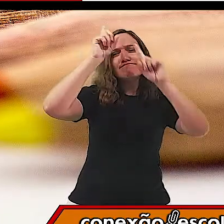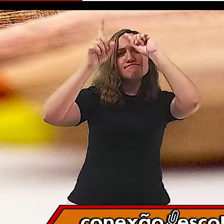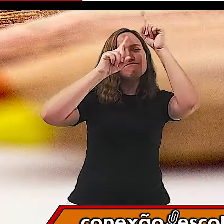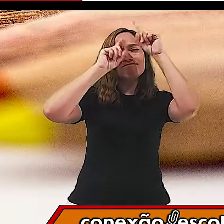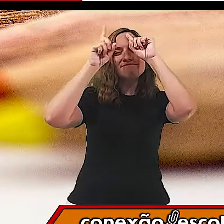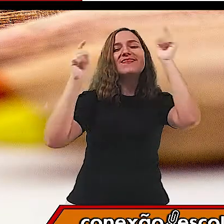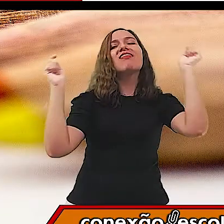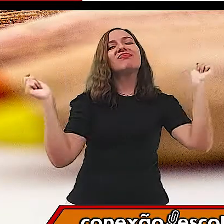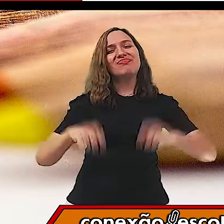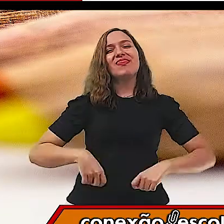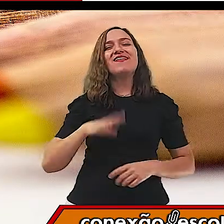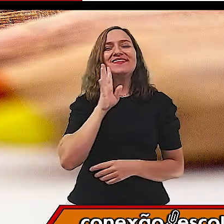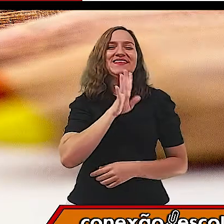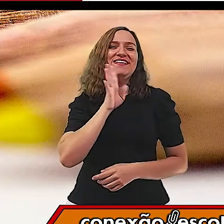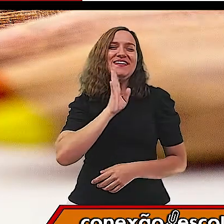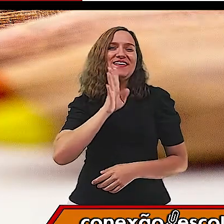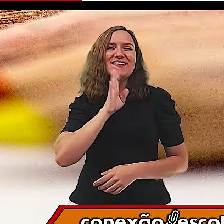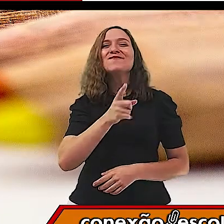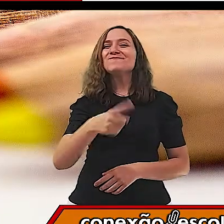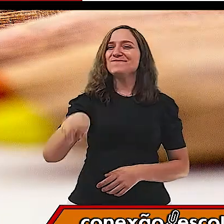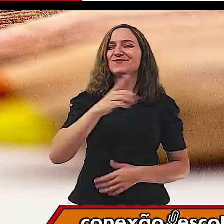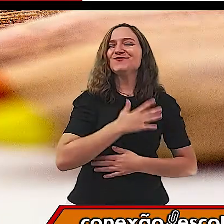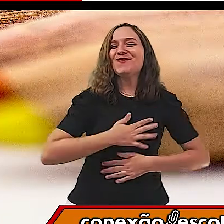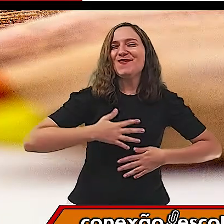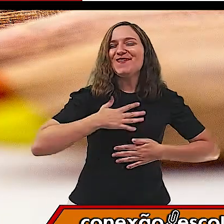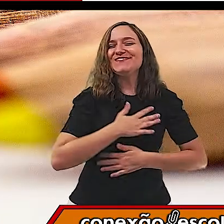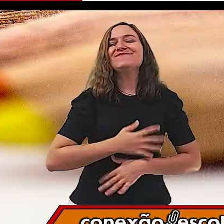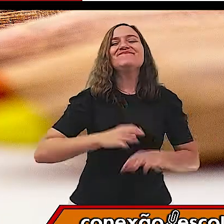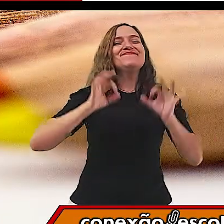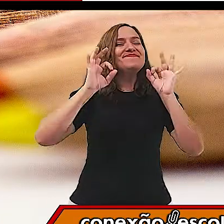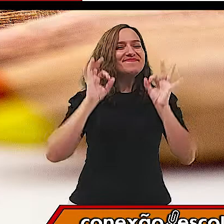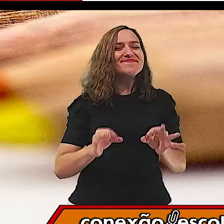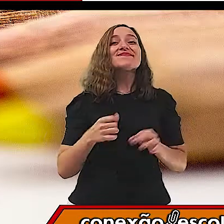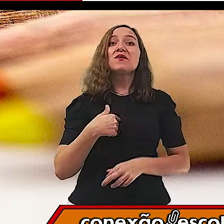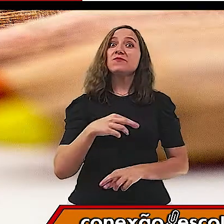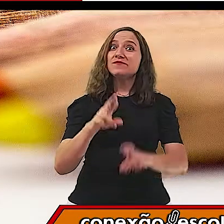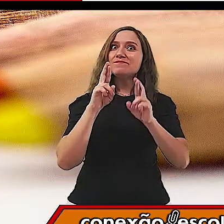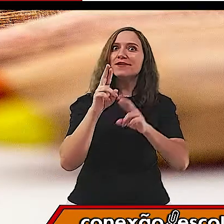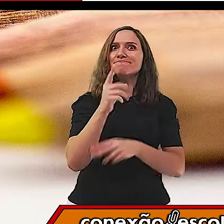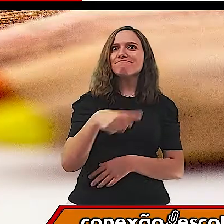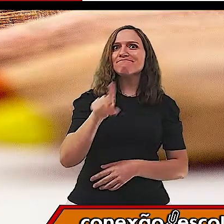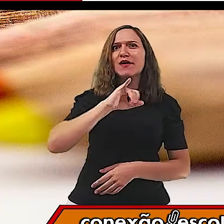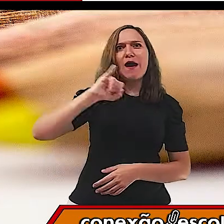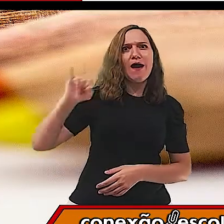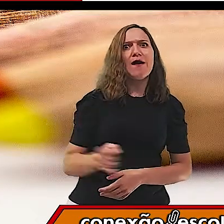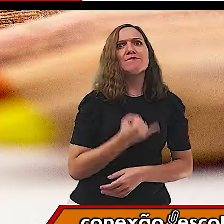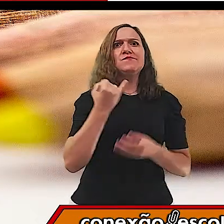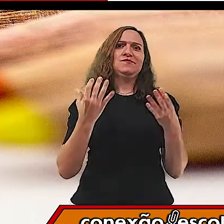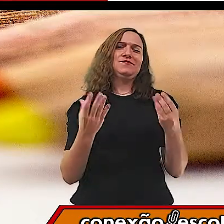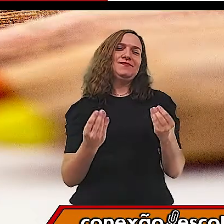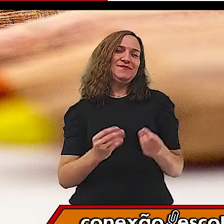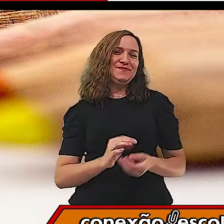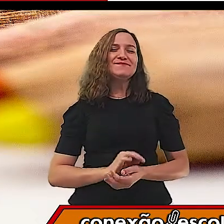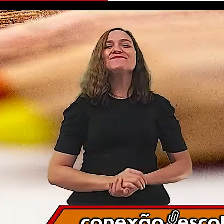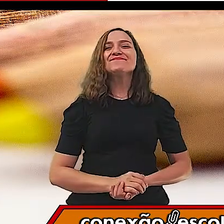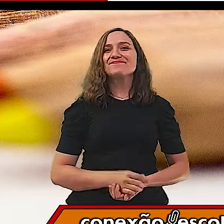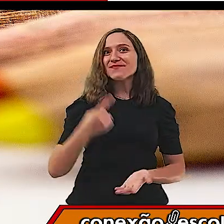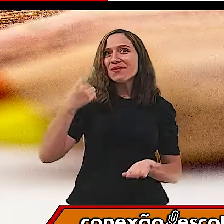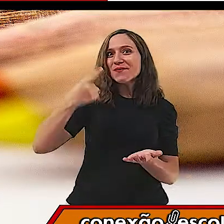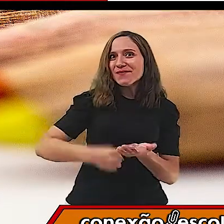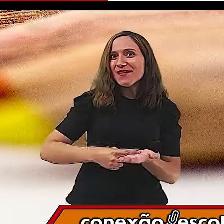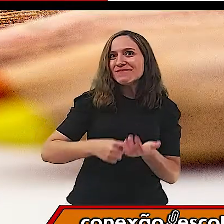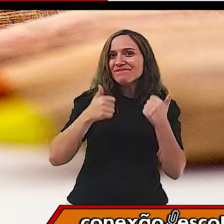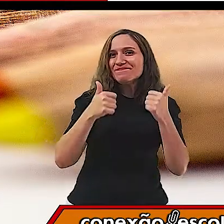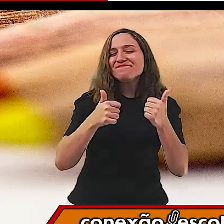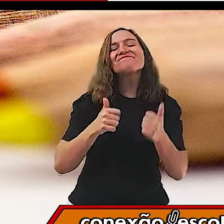divertido. Vocês vão gostar muito e eu espero que vocês aproveitem bastante. Combinado?